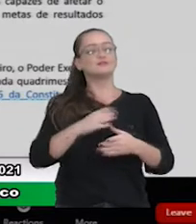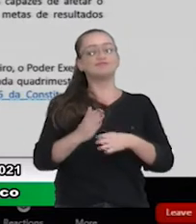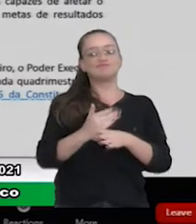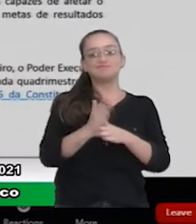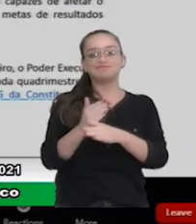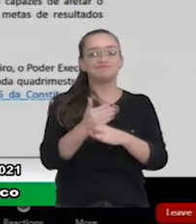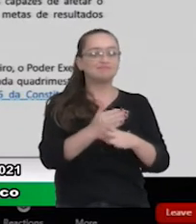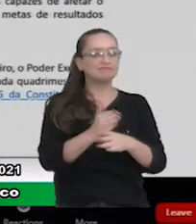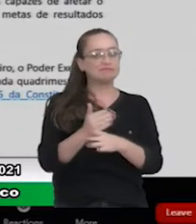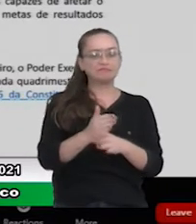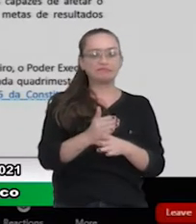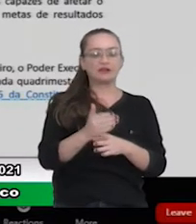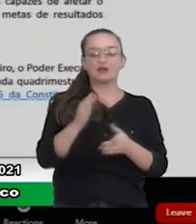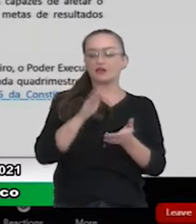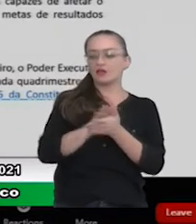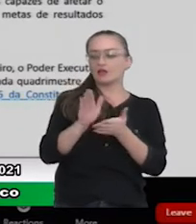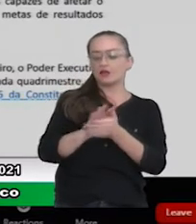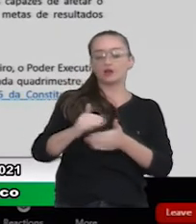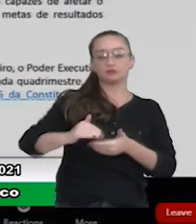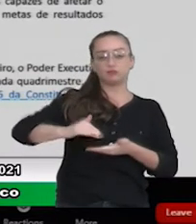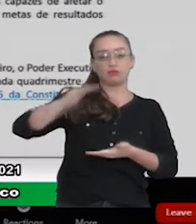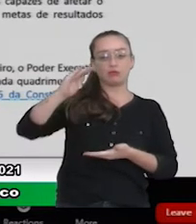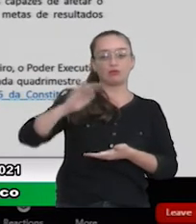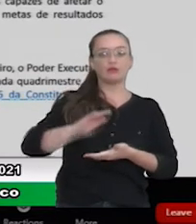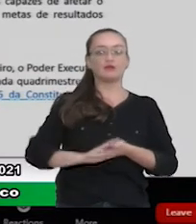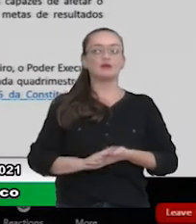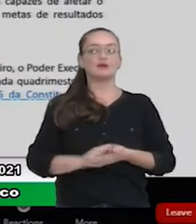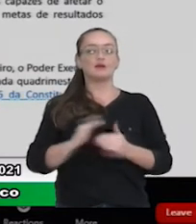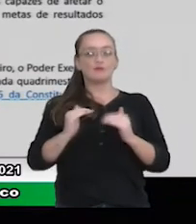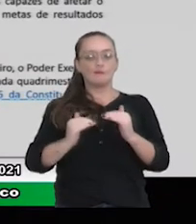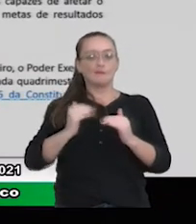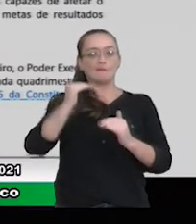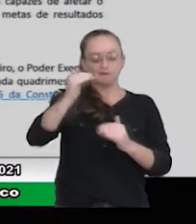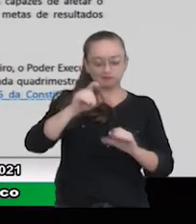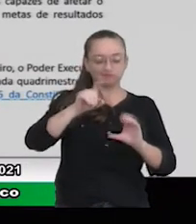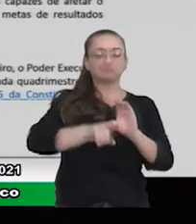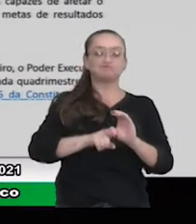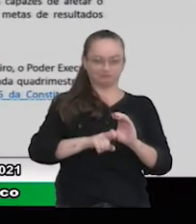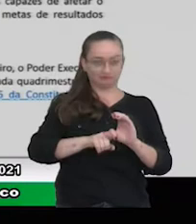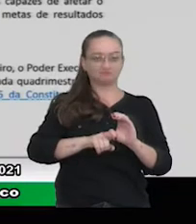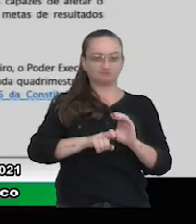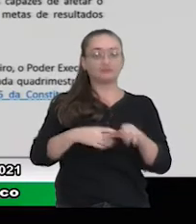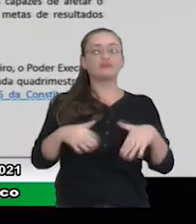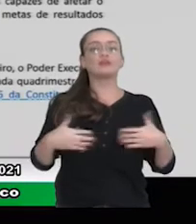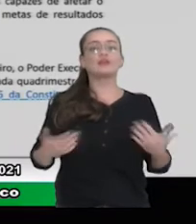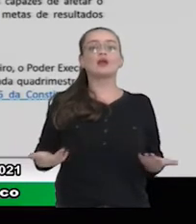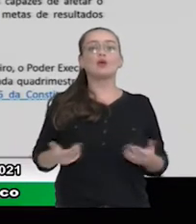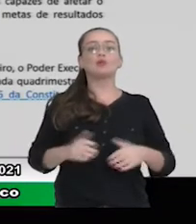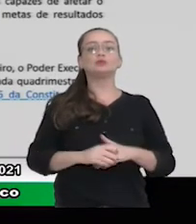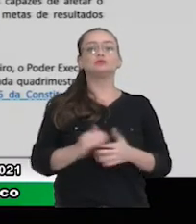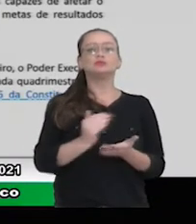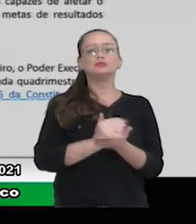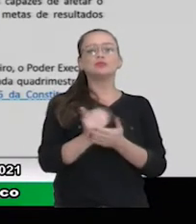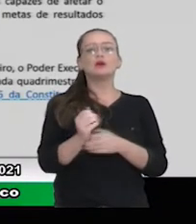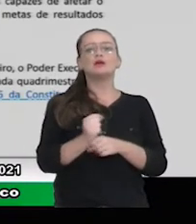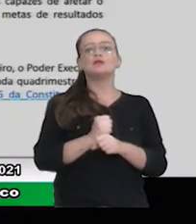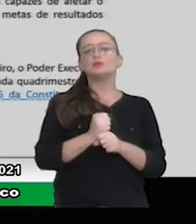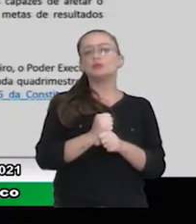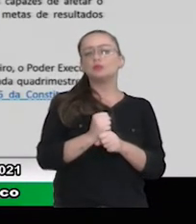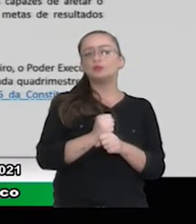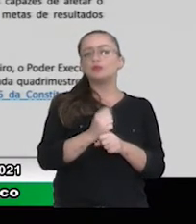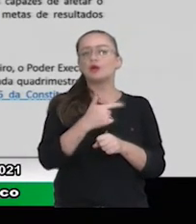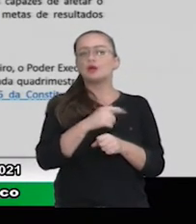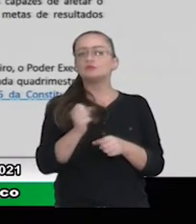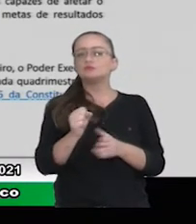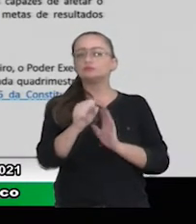com um gasto excessivo, um elevado endividamento. Então, lá nos inícios do novo